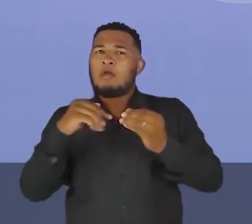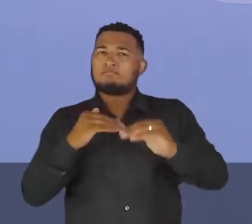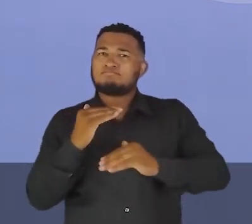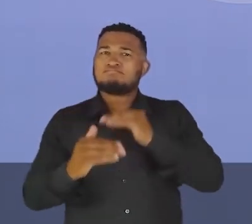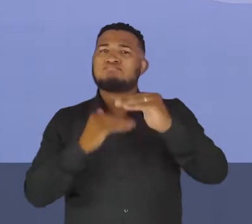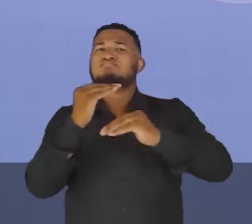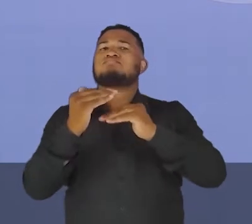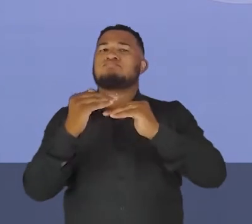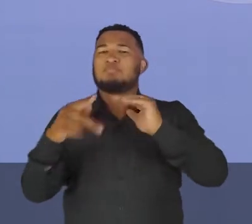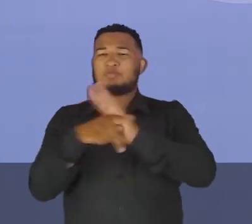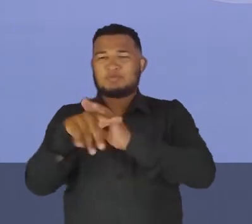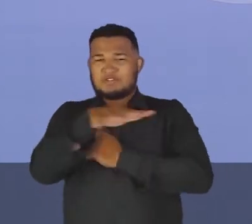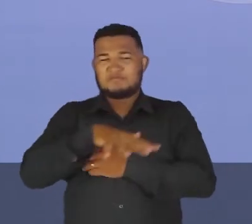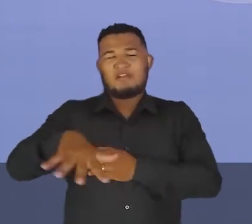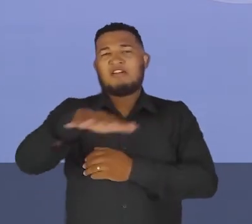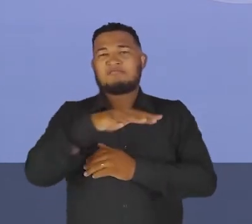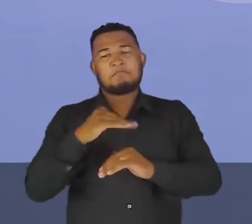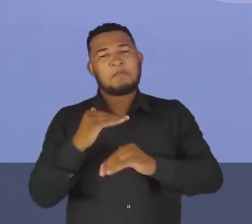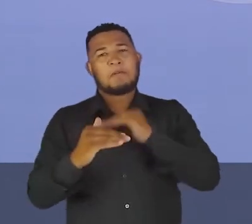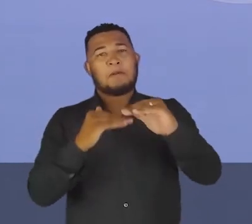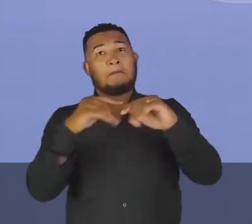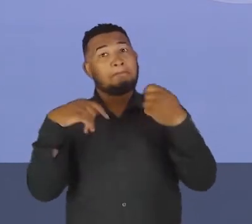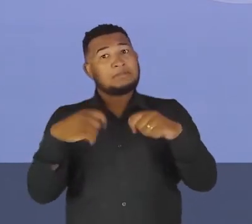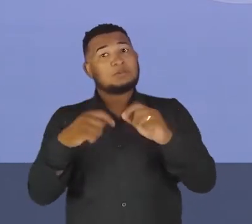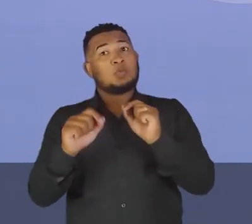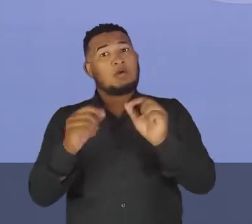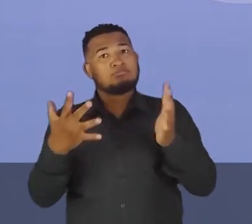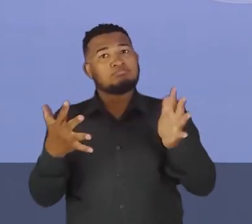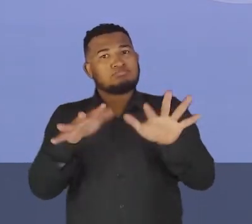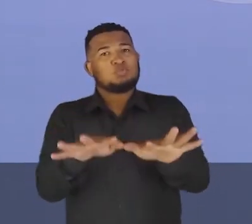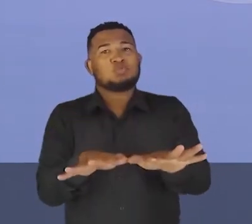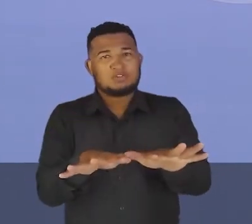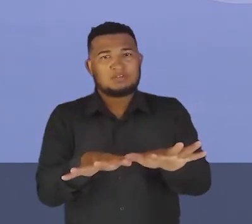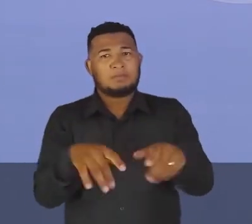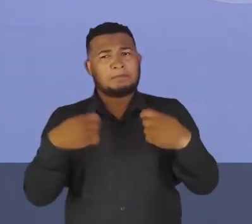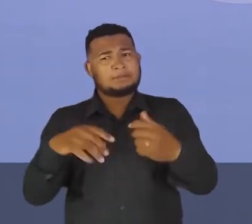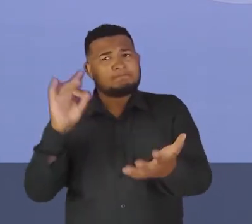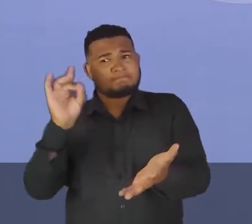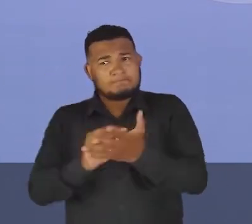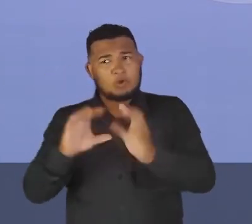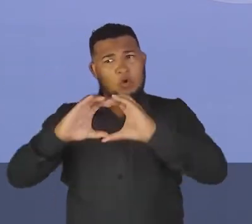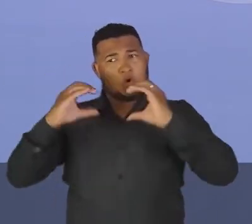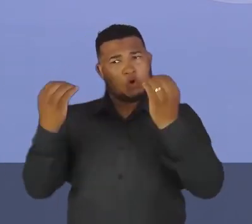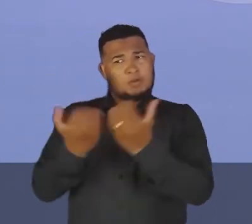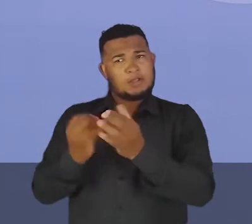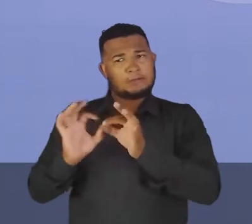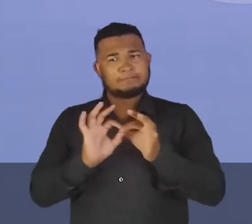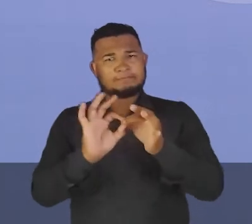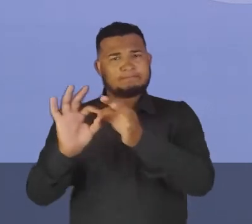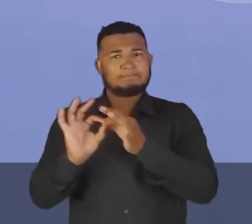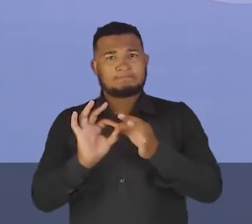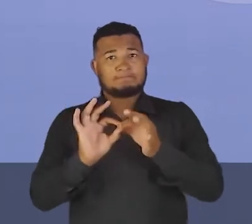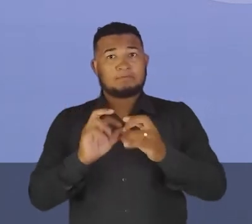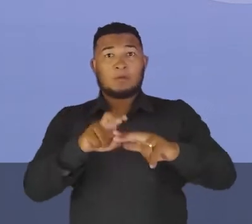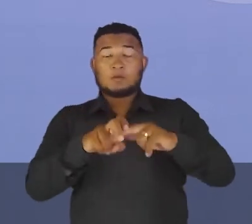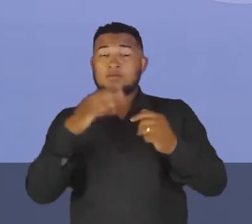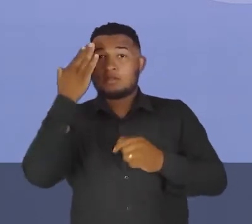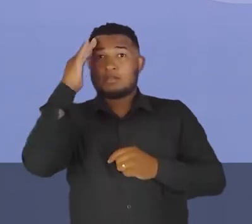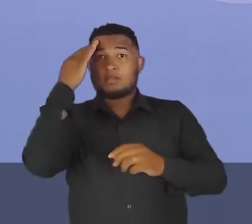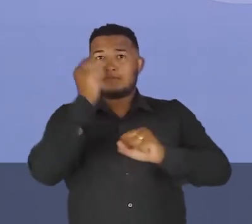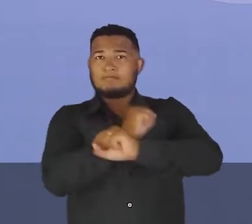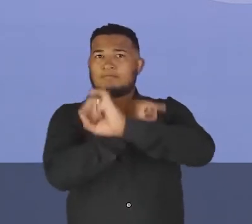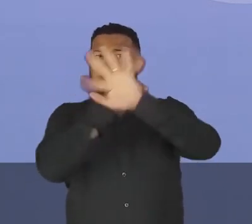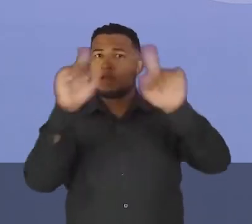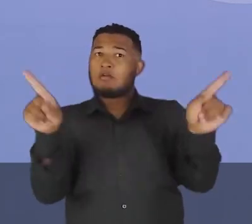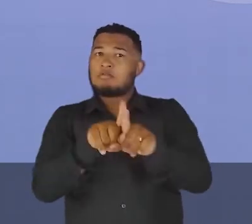espaços, né? Esses espaços, eles devem ser inclusivos, eles devem atender as demandas dessa comunidade, tá? Então, a gente precisa entender, né? E